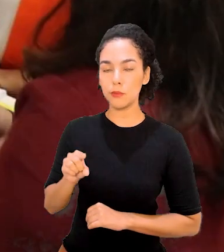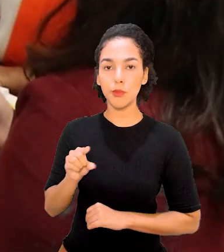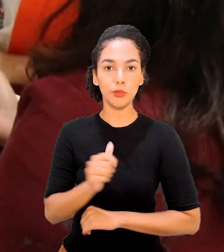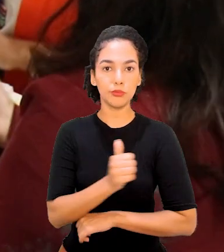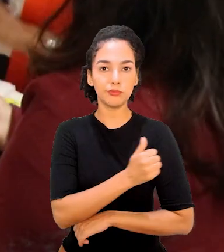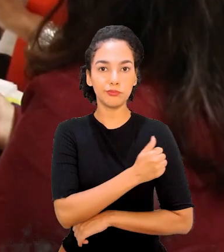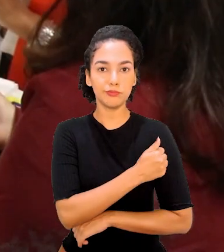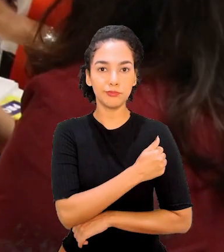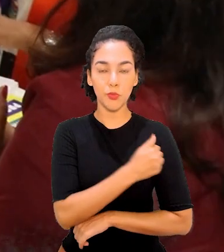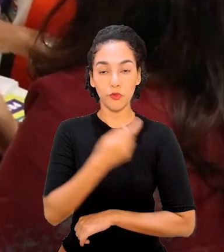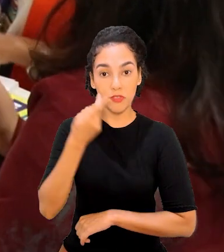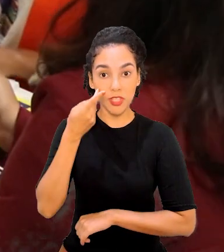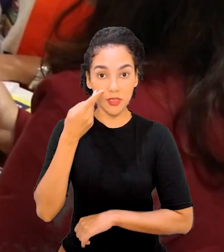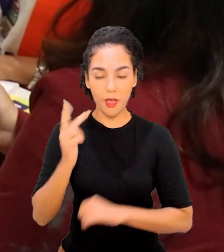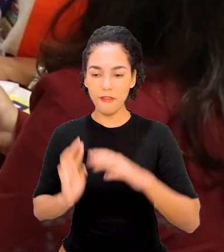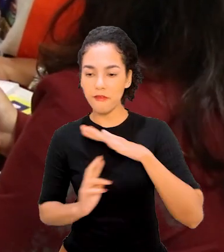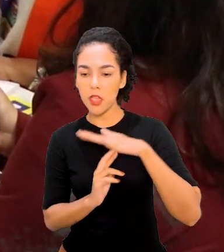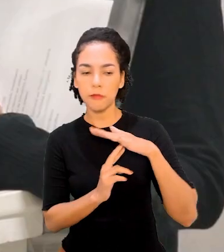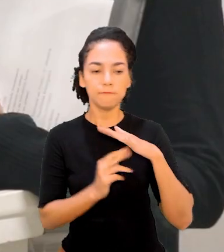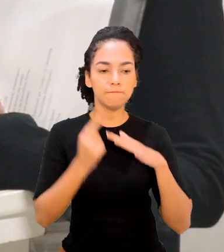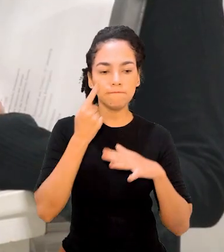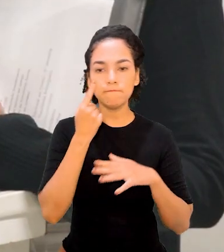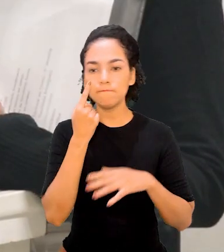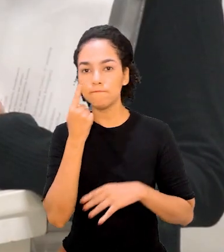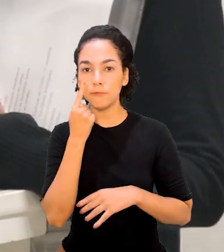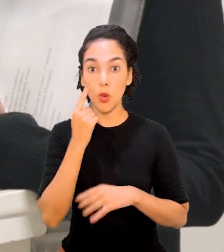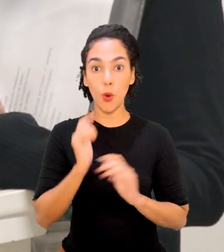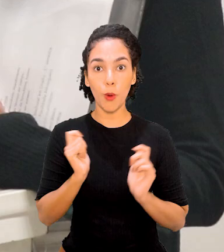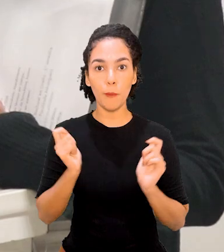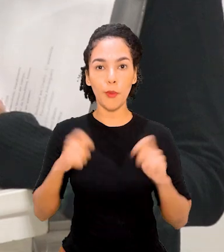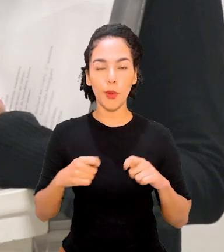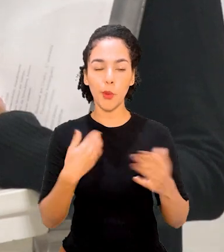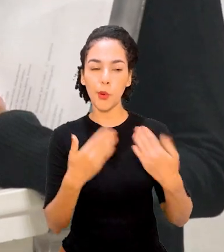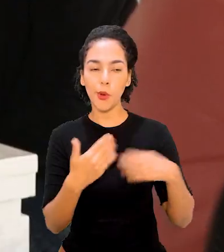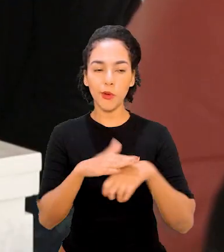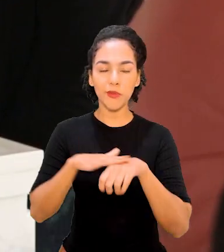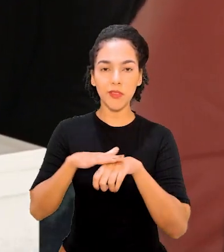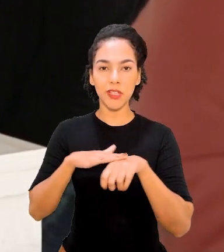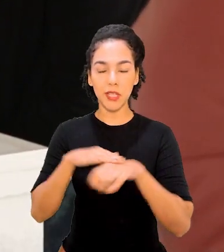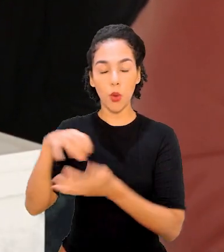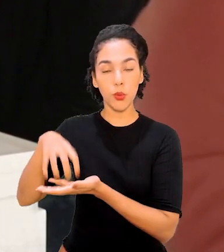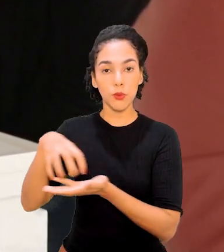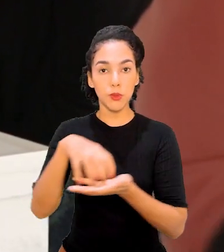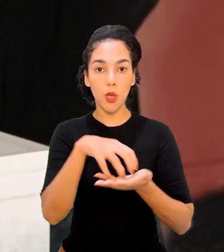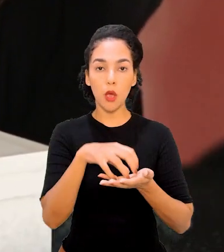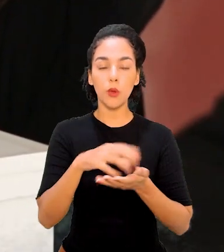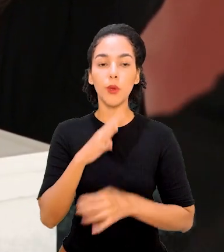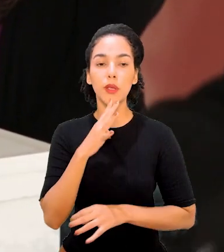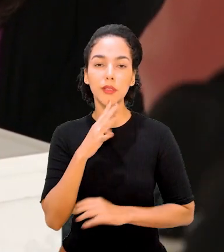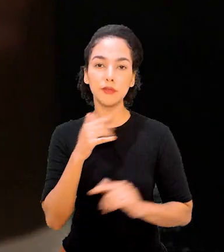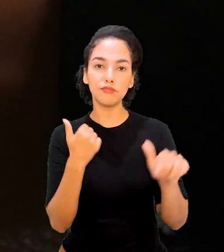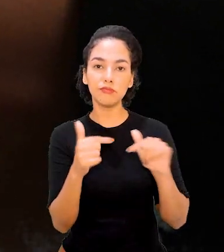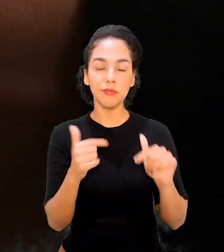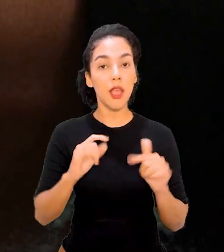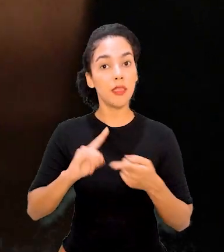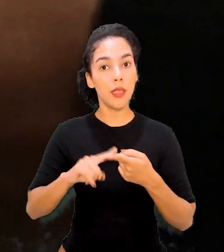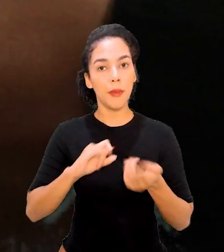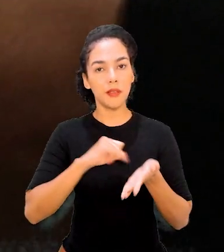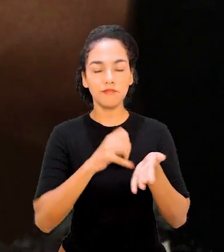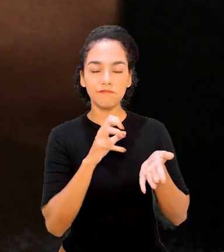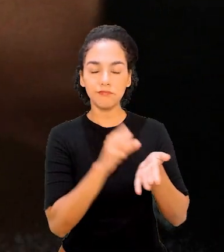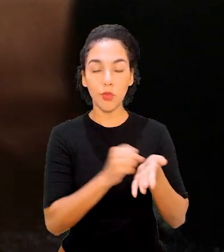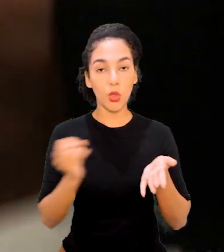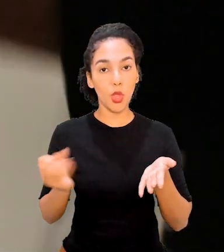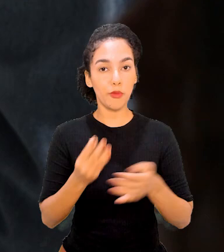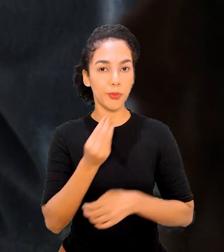.500 estudantes visitaram a feira, onde puderam conversar com os órgãos da administração direta, conhecendo suas atividades e se